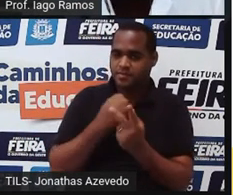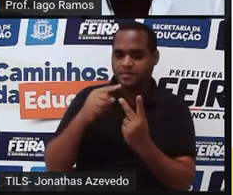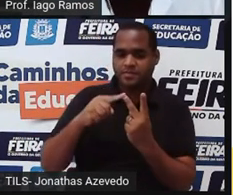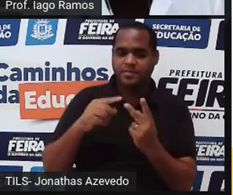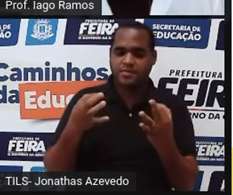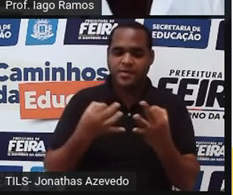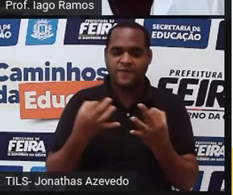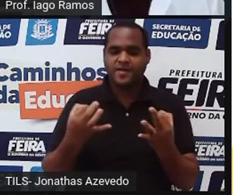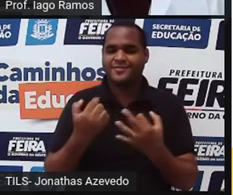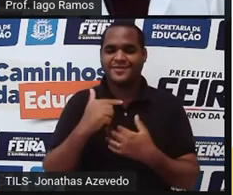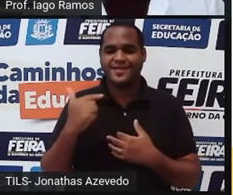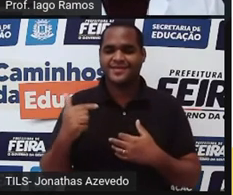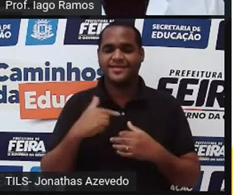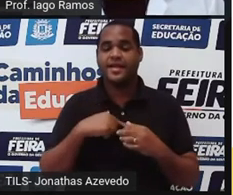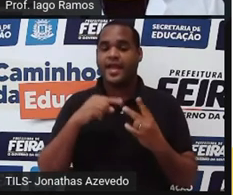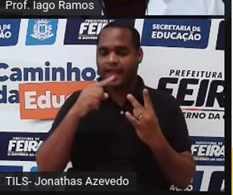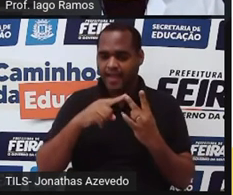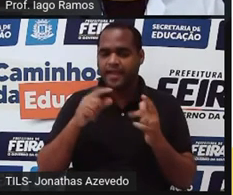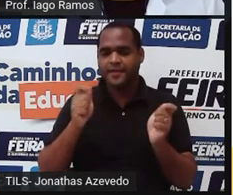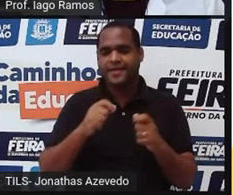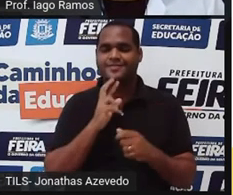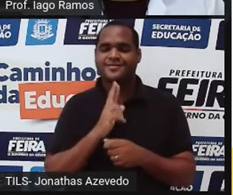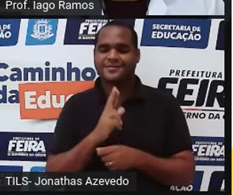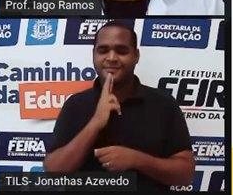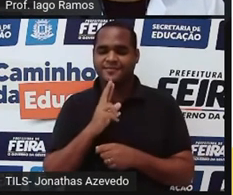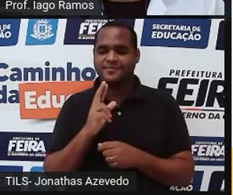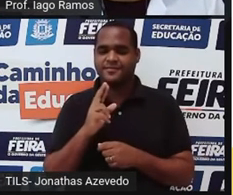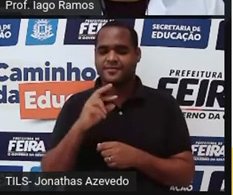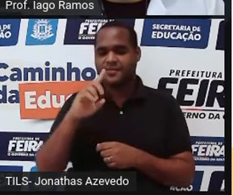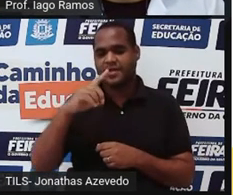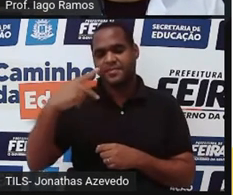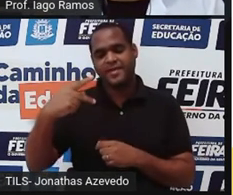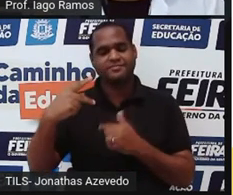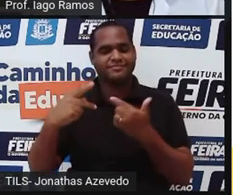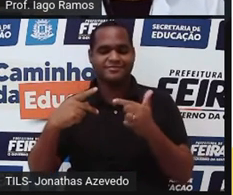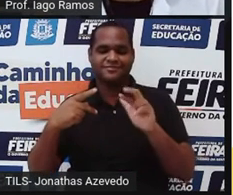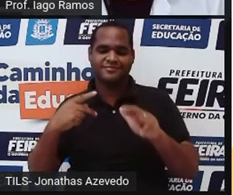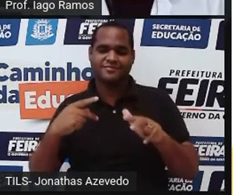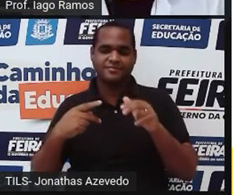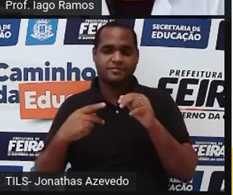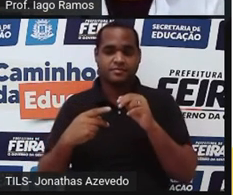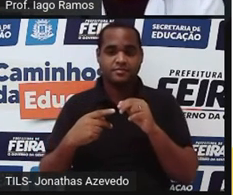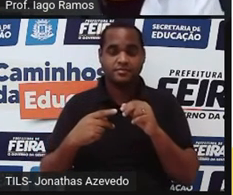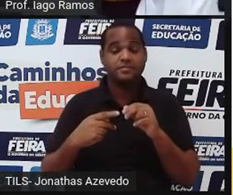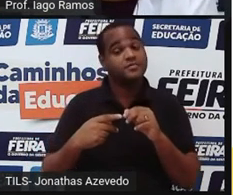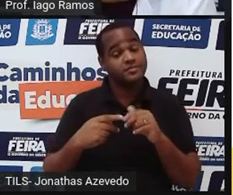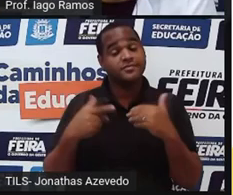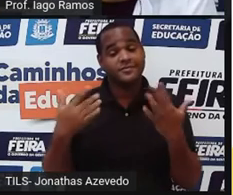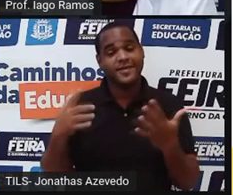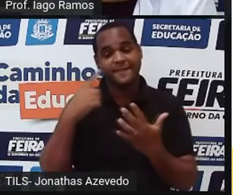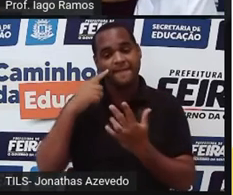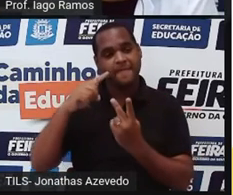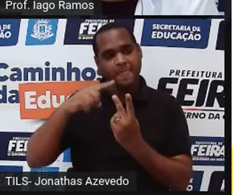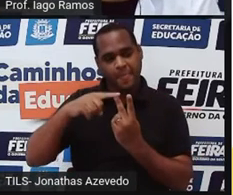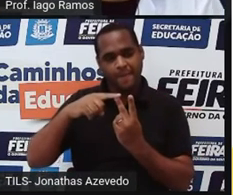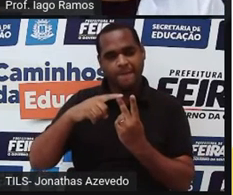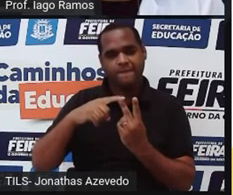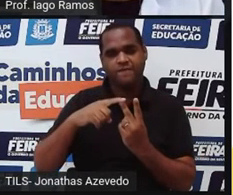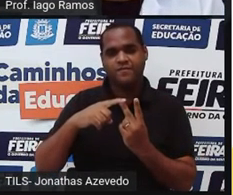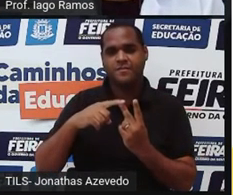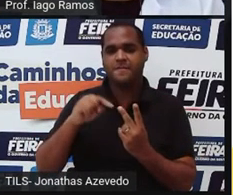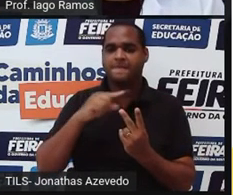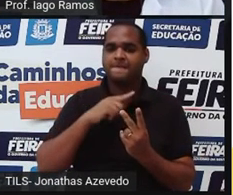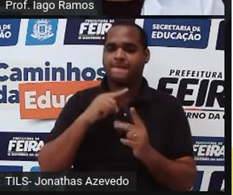essas raízes vão ter como resultados dízimas não periódicas. E as dízimas não periódicas